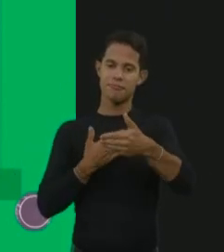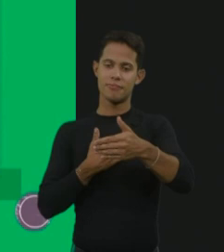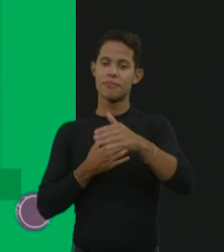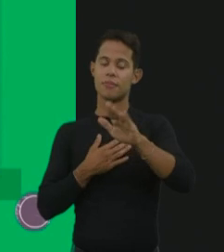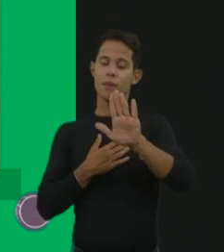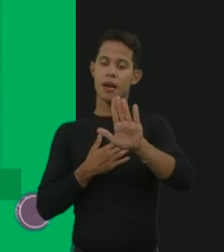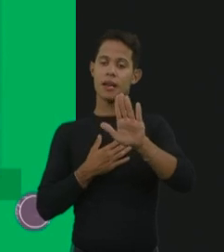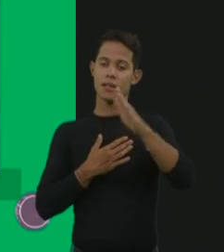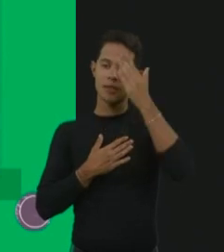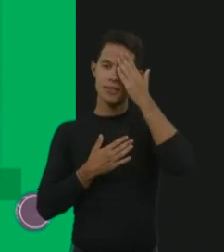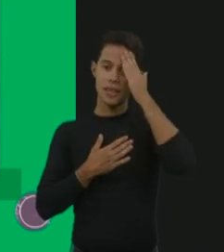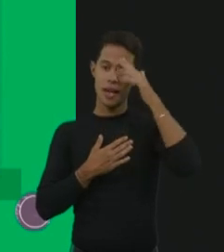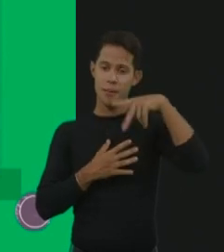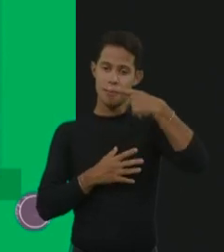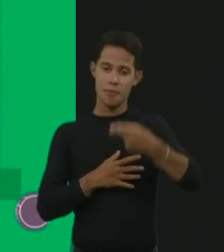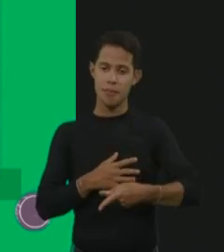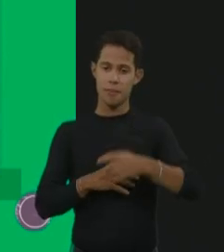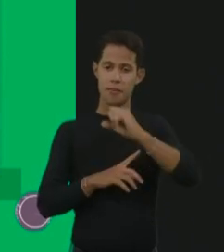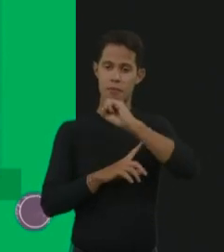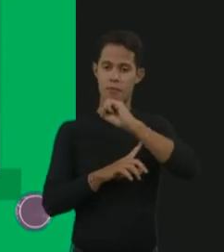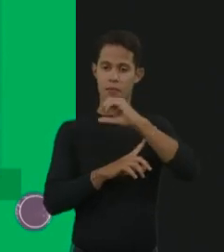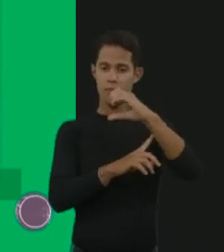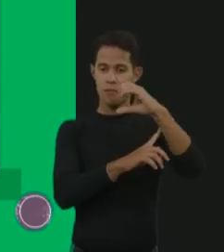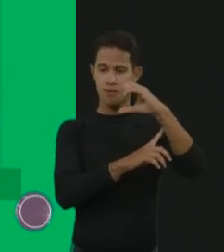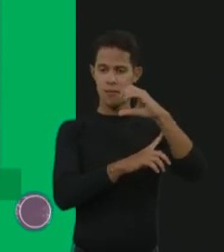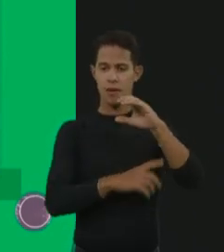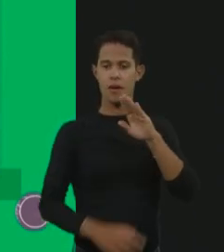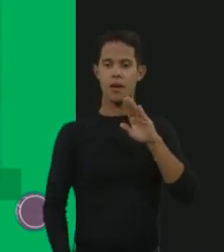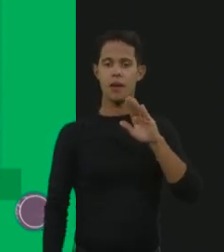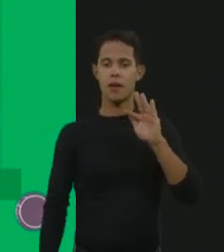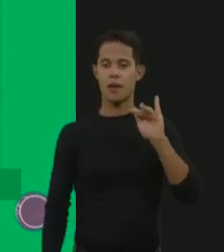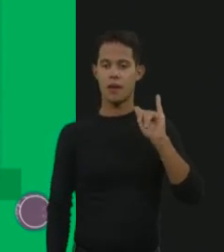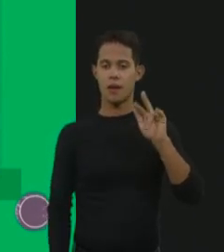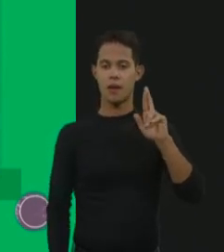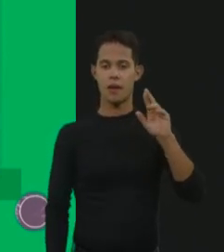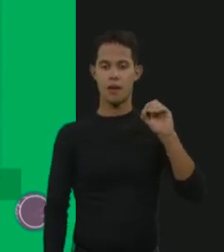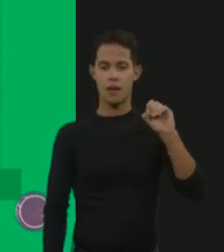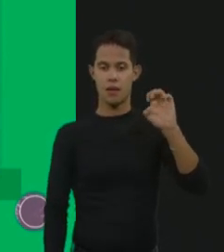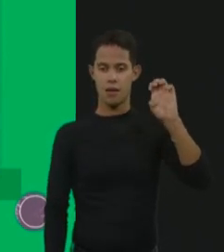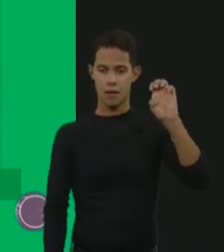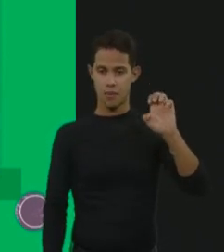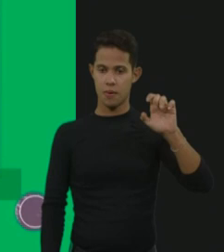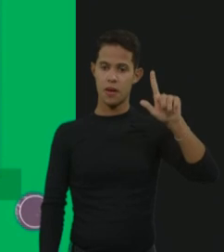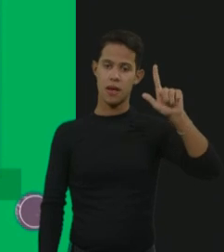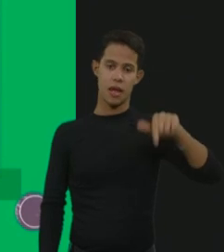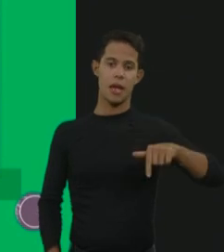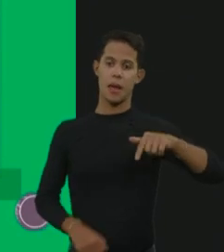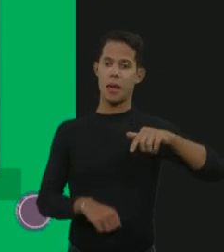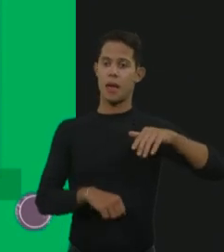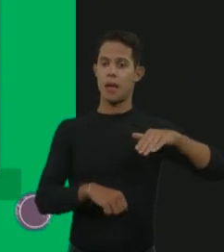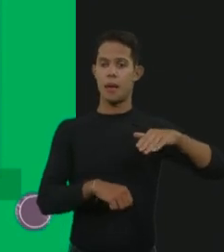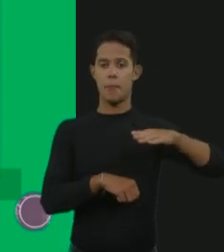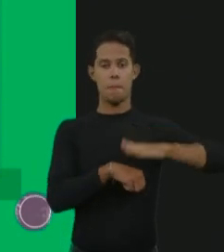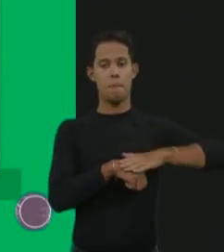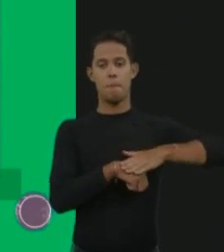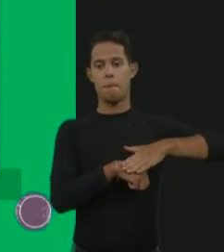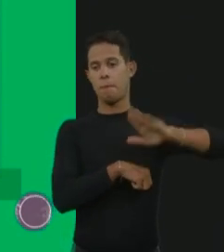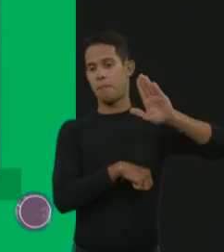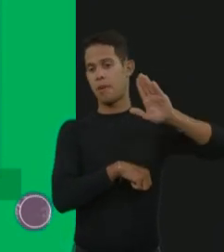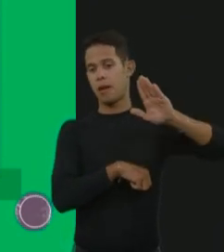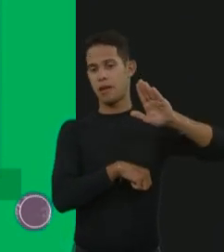Santa Catarina que a fibrose cística seria um pouco mais frequente do que em outros locais, talvez 1 para 5 mil nascimentos,